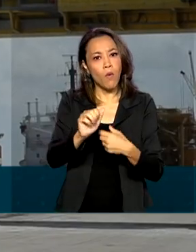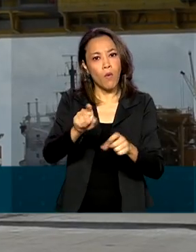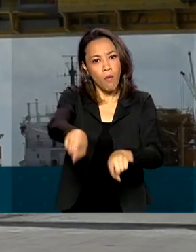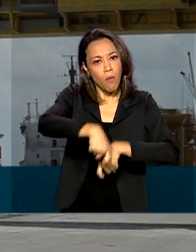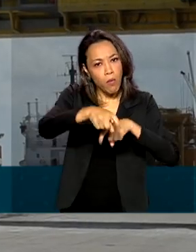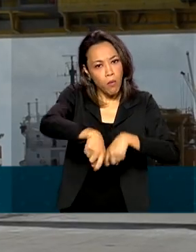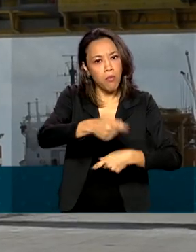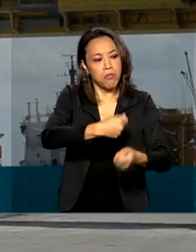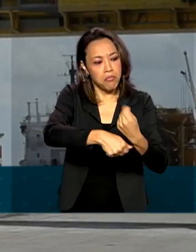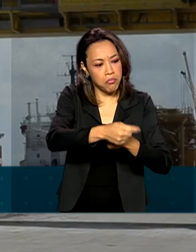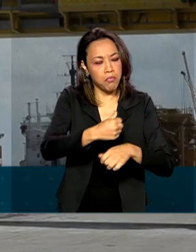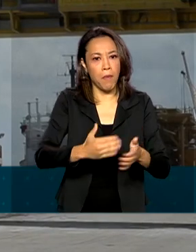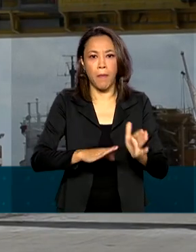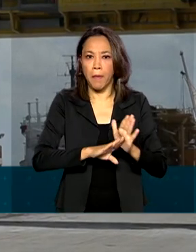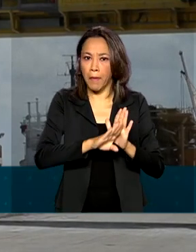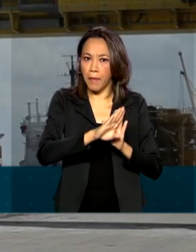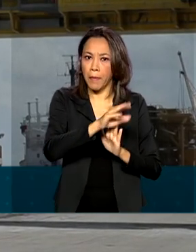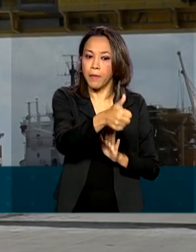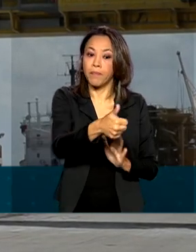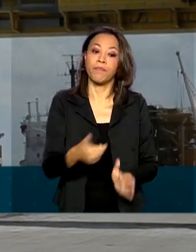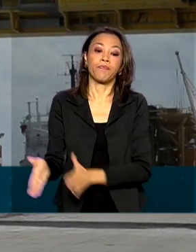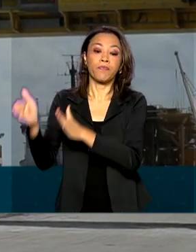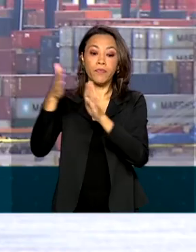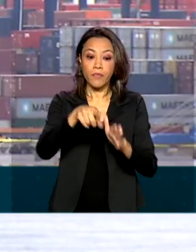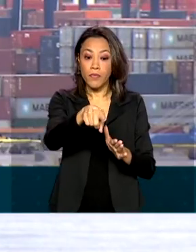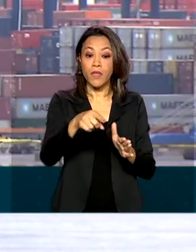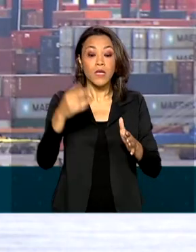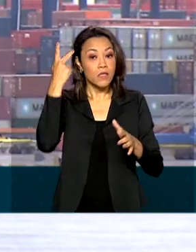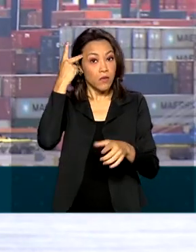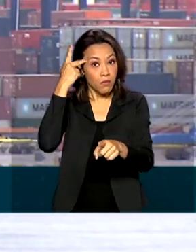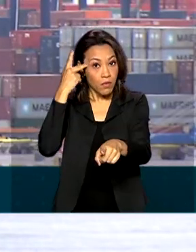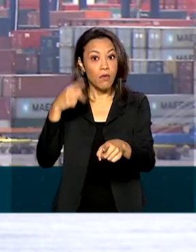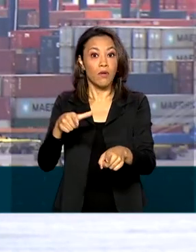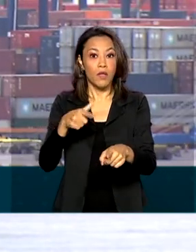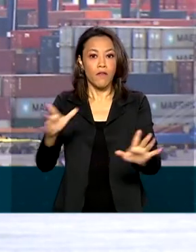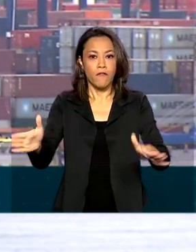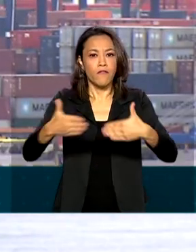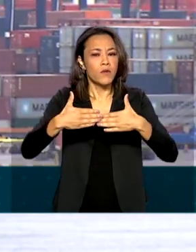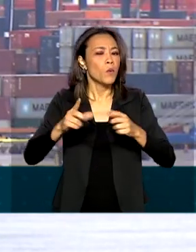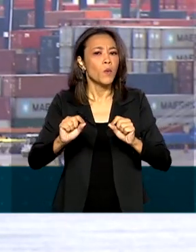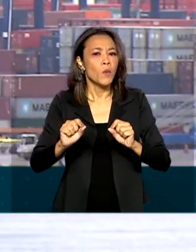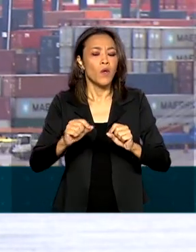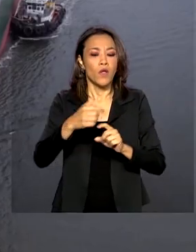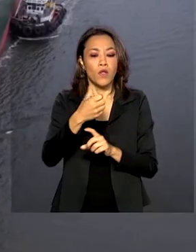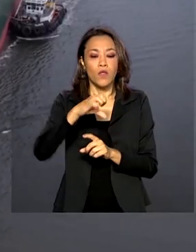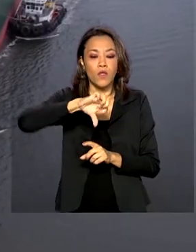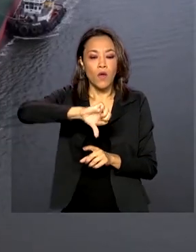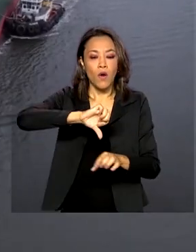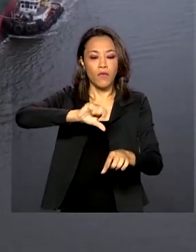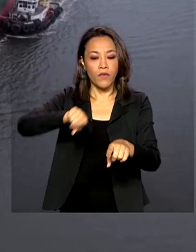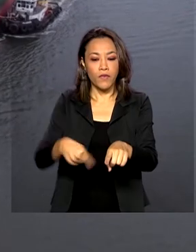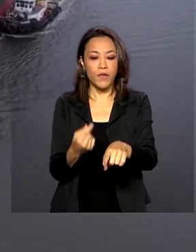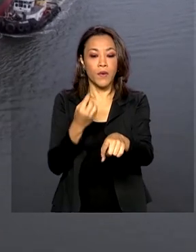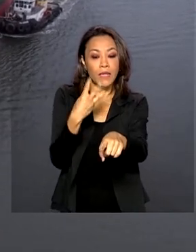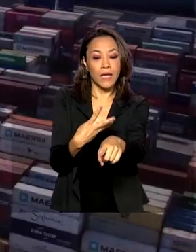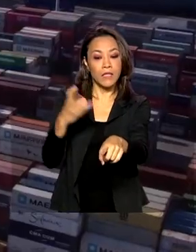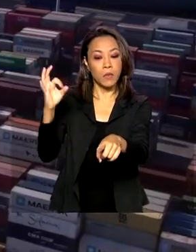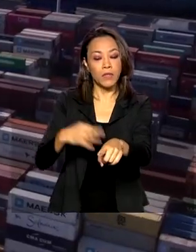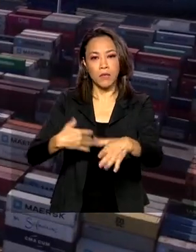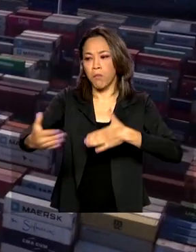Maior complexo portuário do Hemisfério Sul, o Porto de Santos fechou 2020 com aumento de 9,3% nas